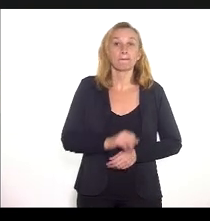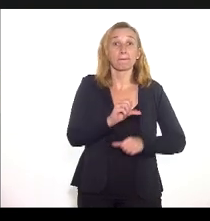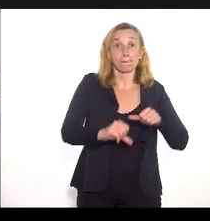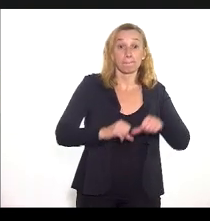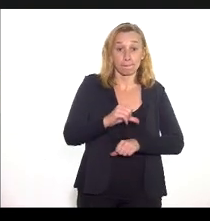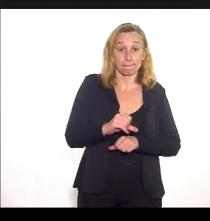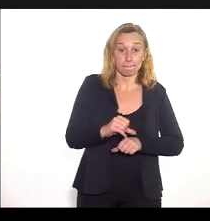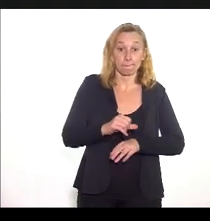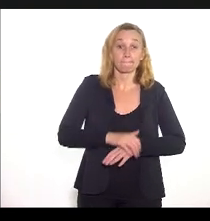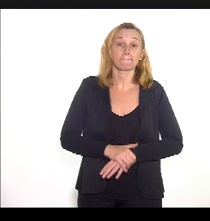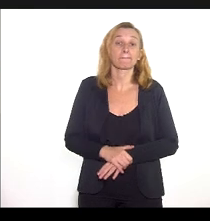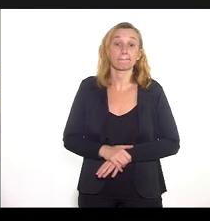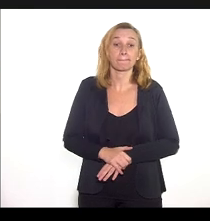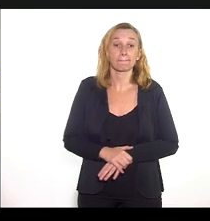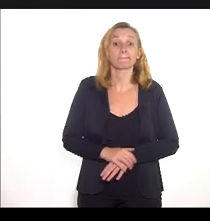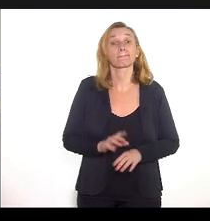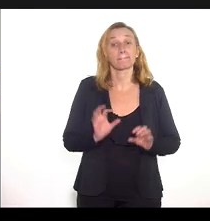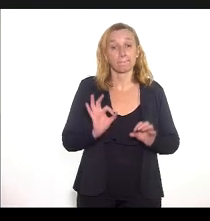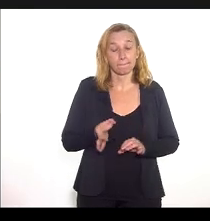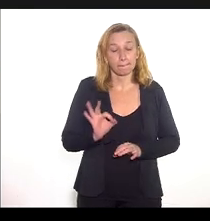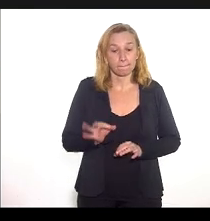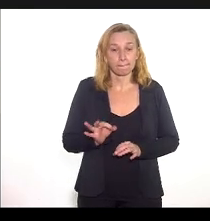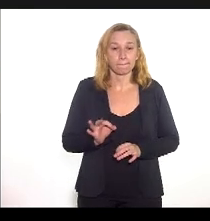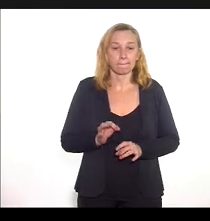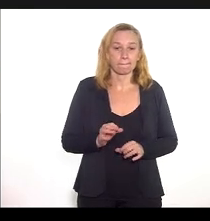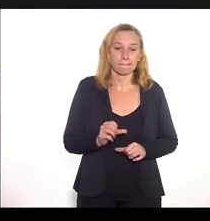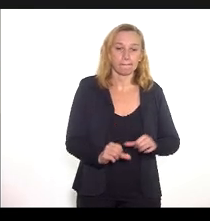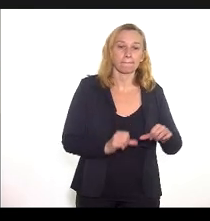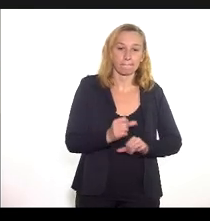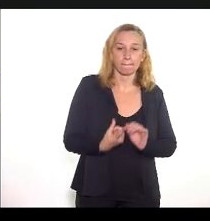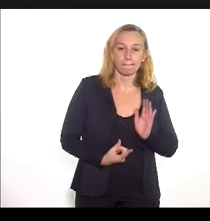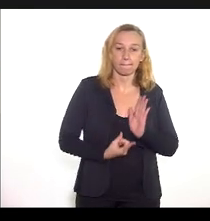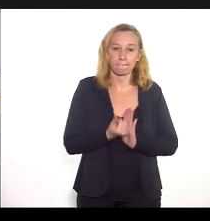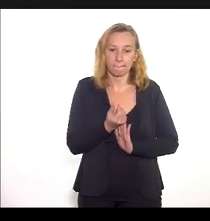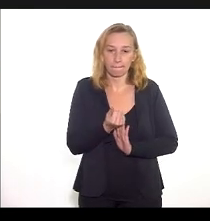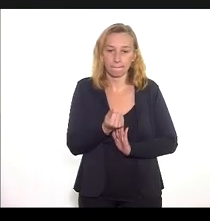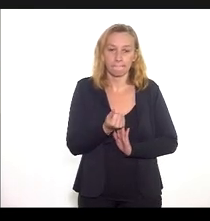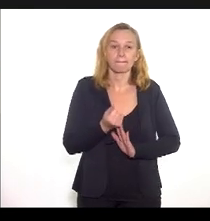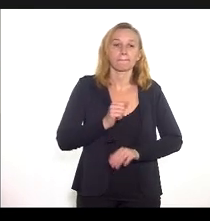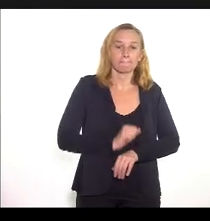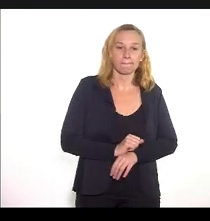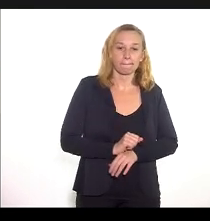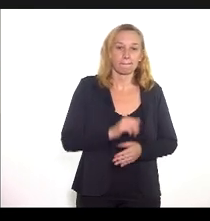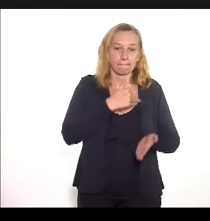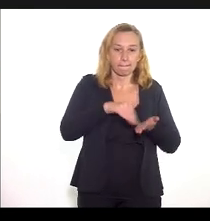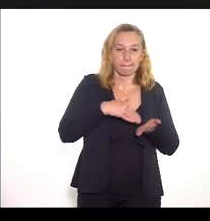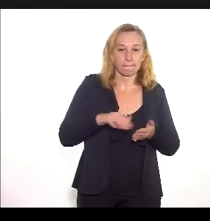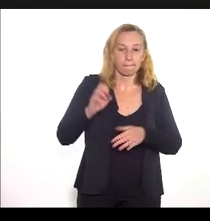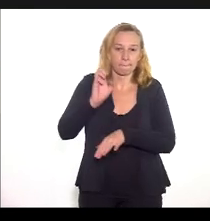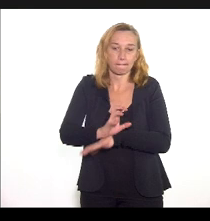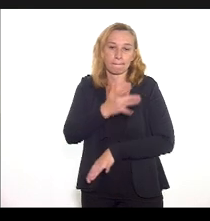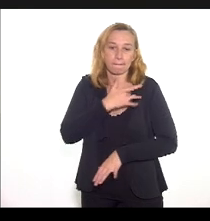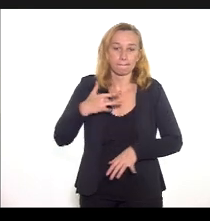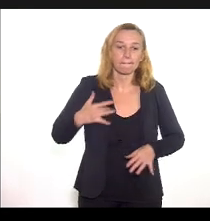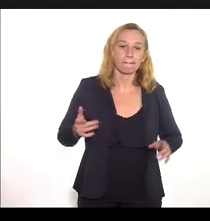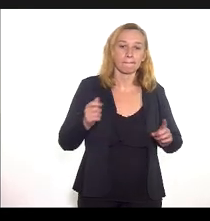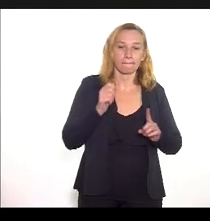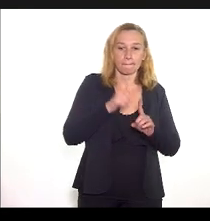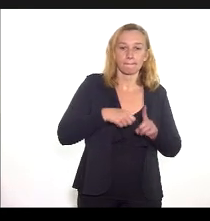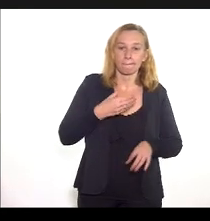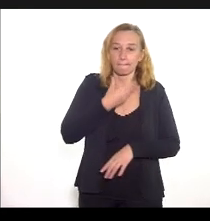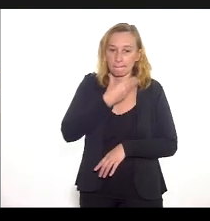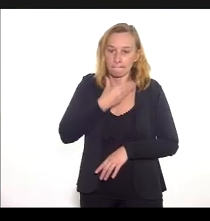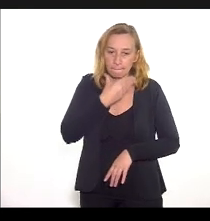mudança de ano e consequentemente a mudança do ano orçamentário financeiro a Secretaria de Estado de Saúde em dezembro